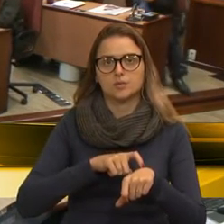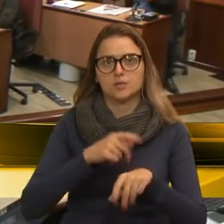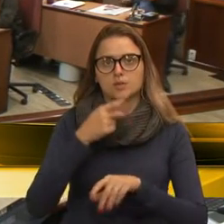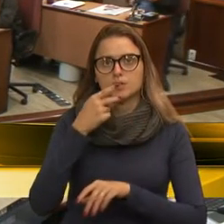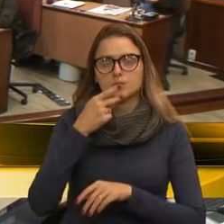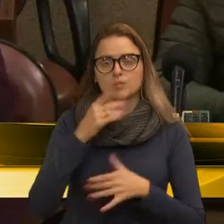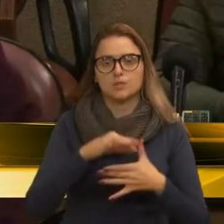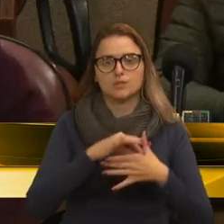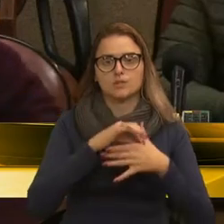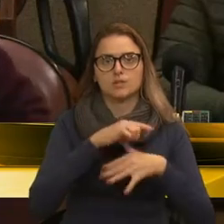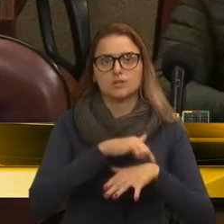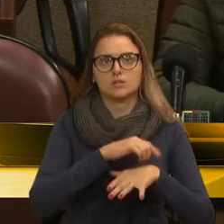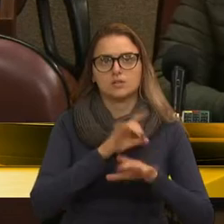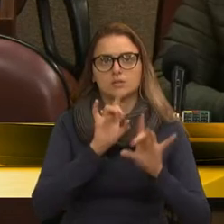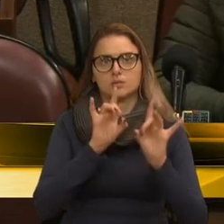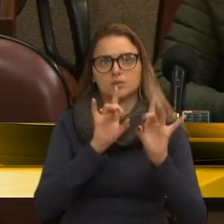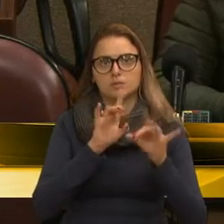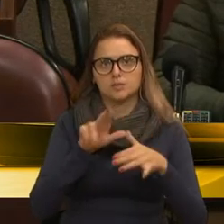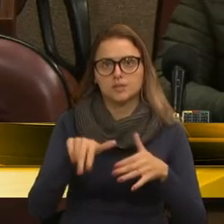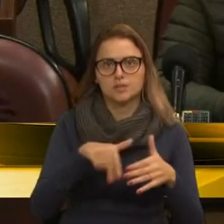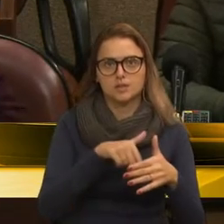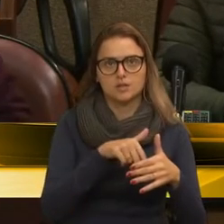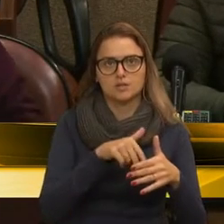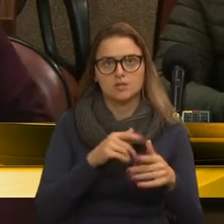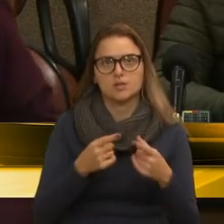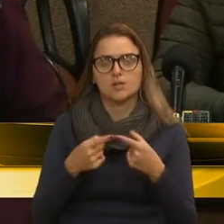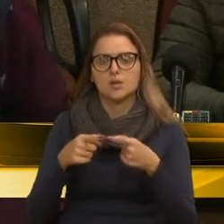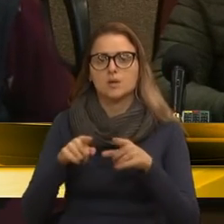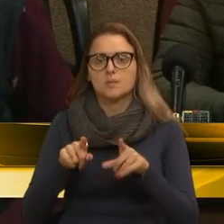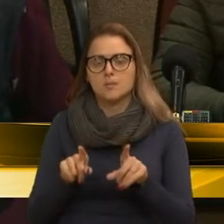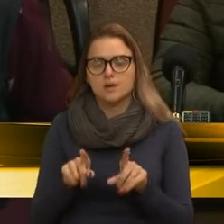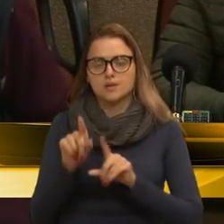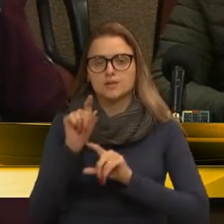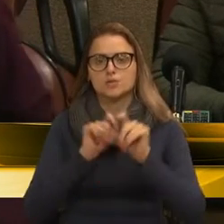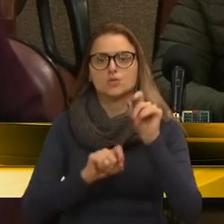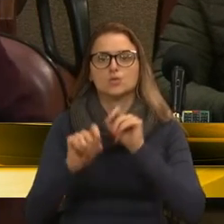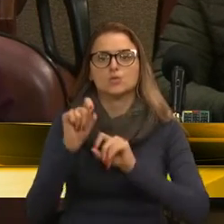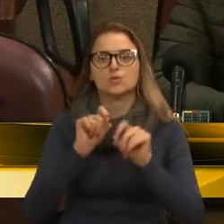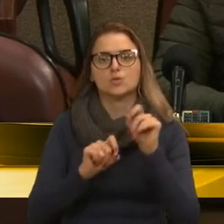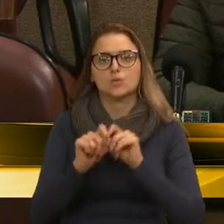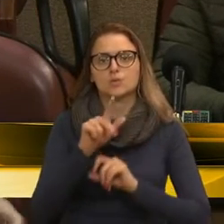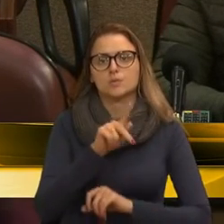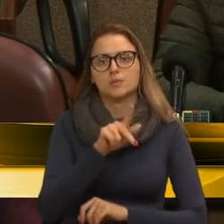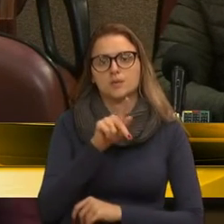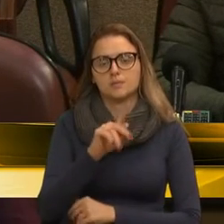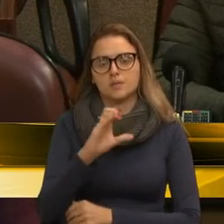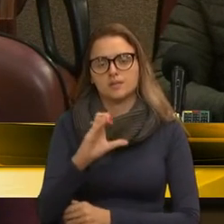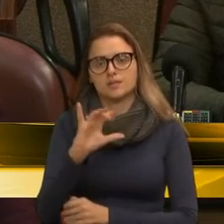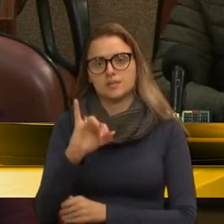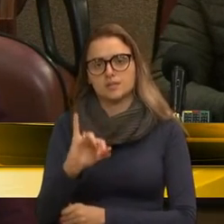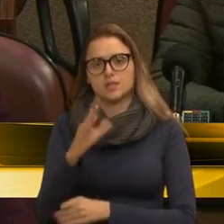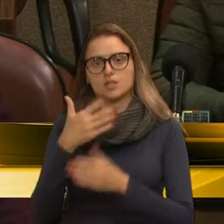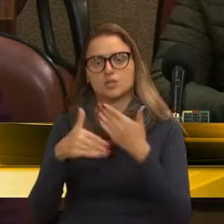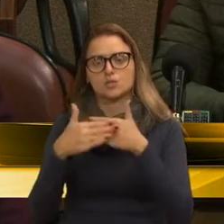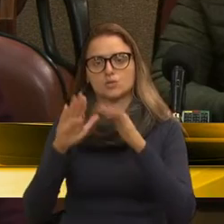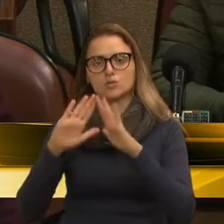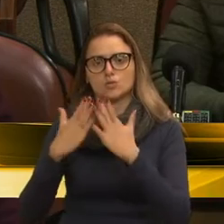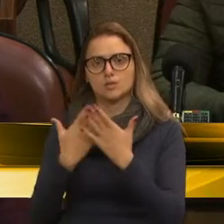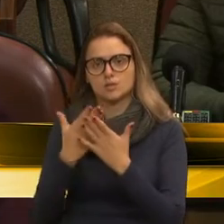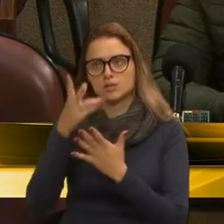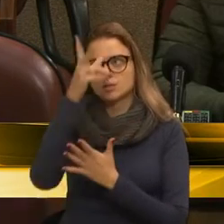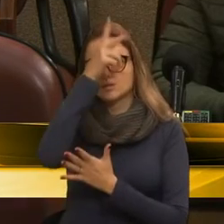a declaração de líder, mas a respeito das PPCIs das escolas municipais.